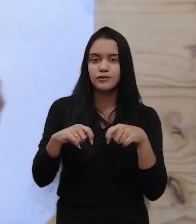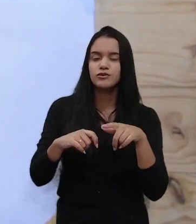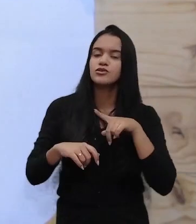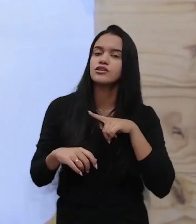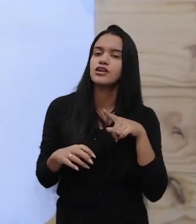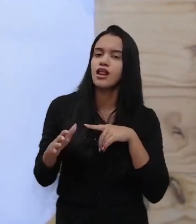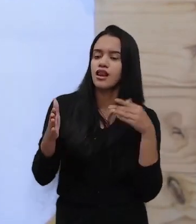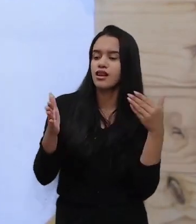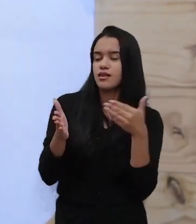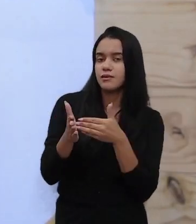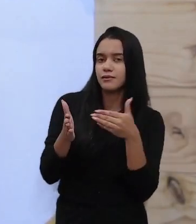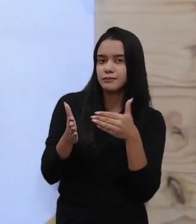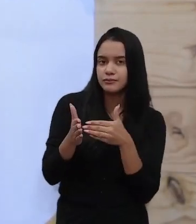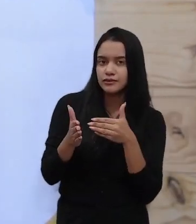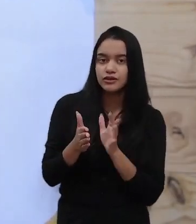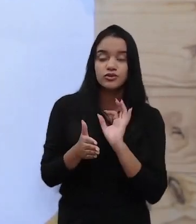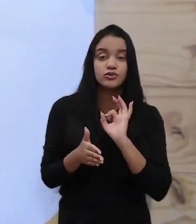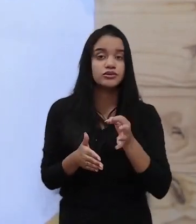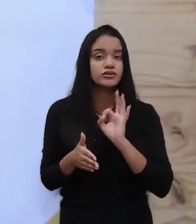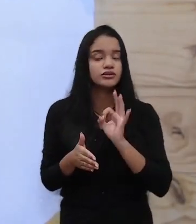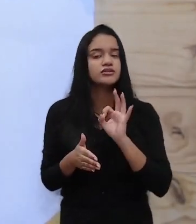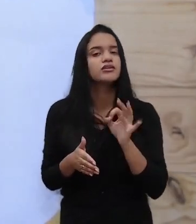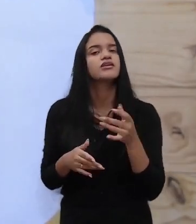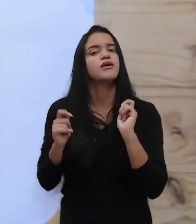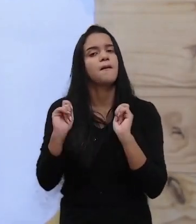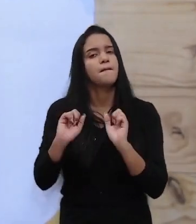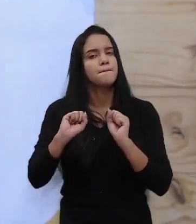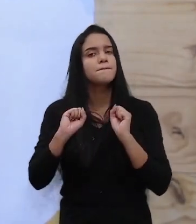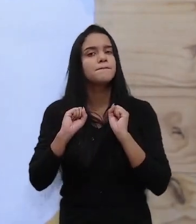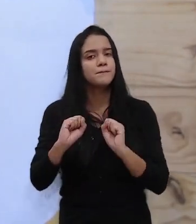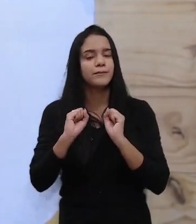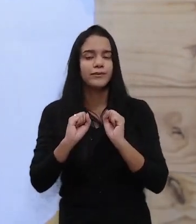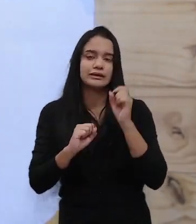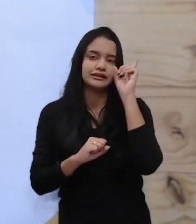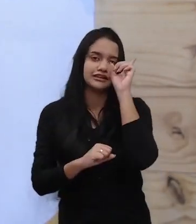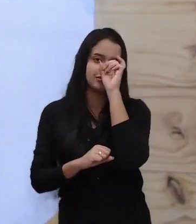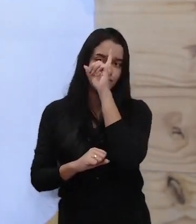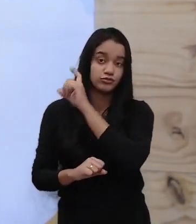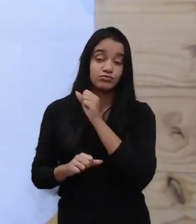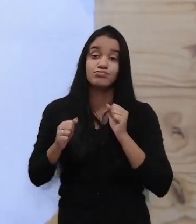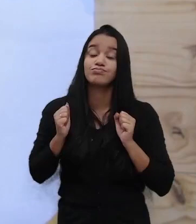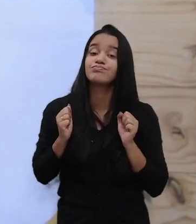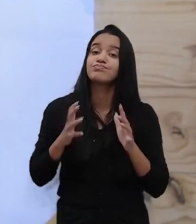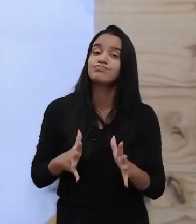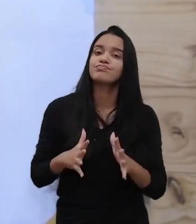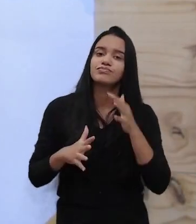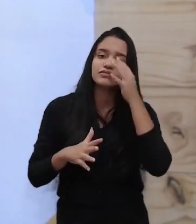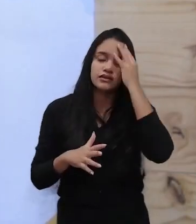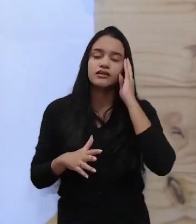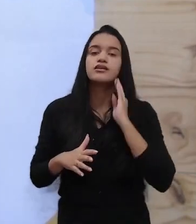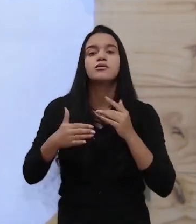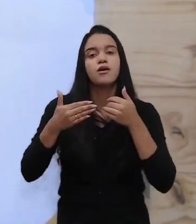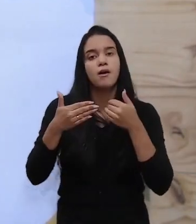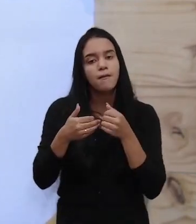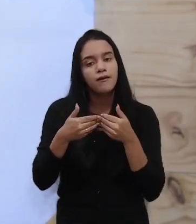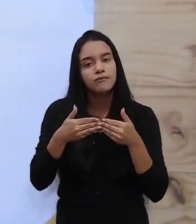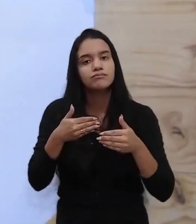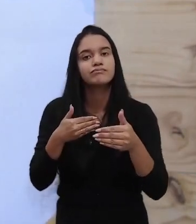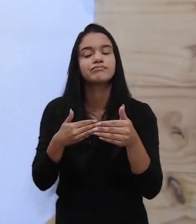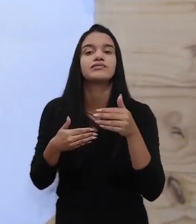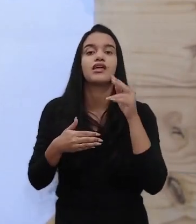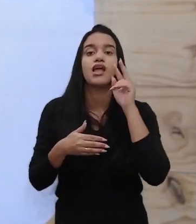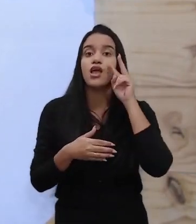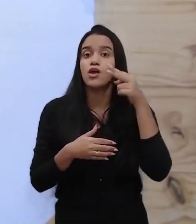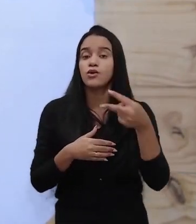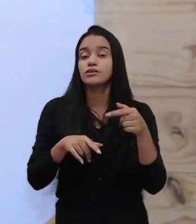limitações e essas limitações podem dificultar a sua atuação. Então, para que ele possa avançar, reconhecendo essas